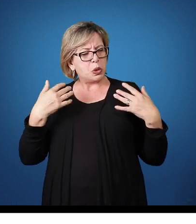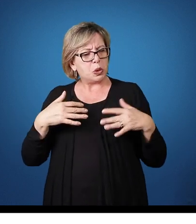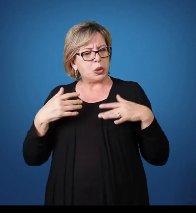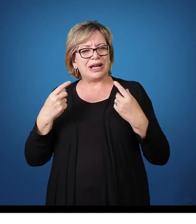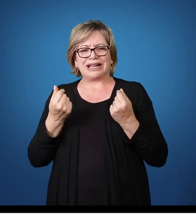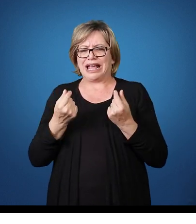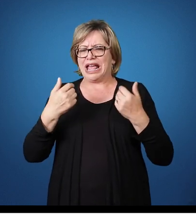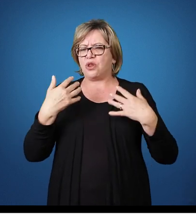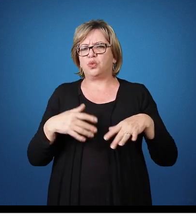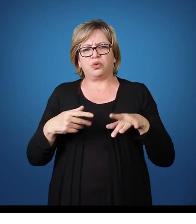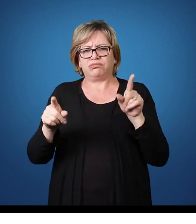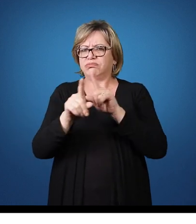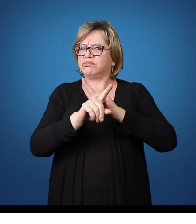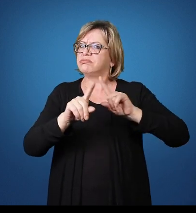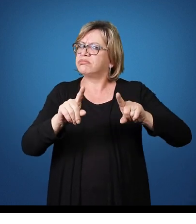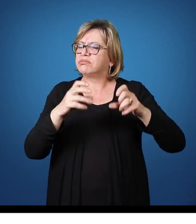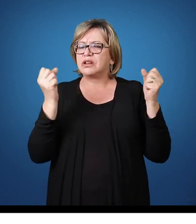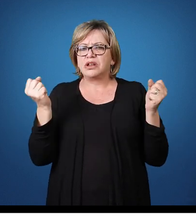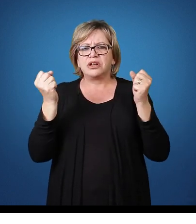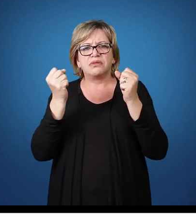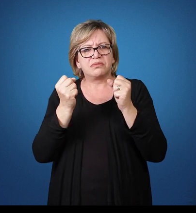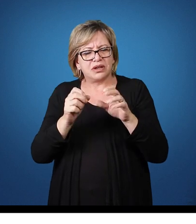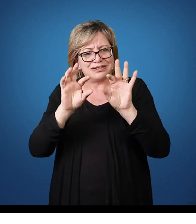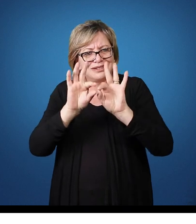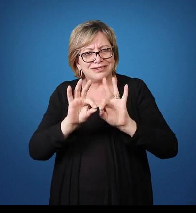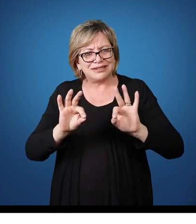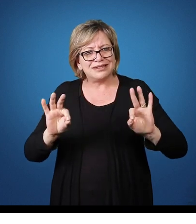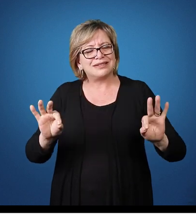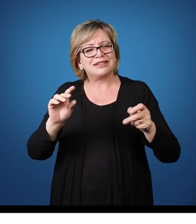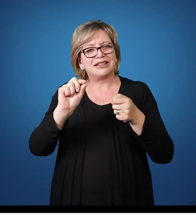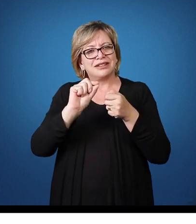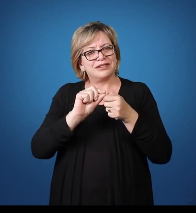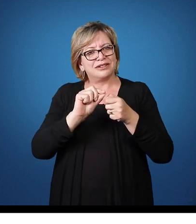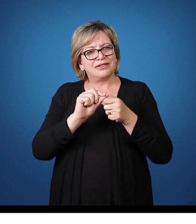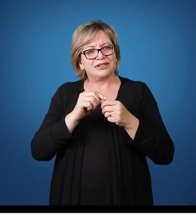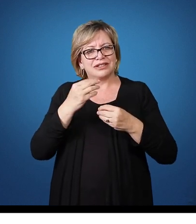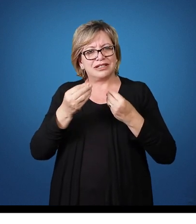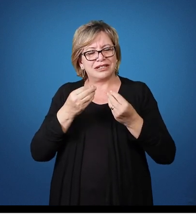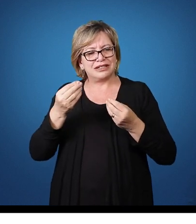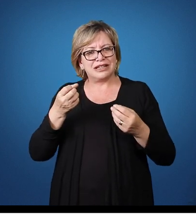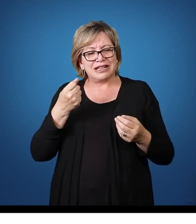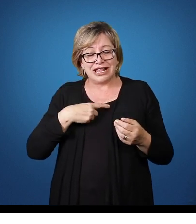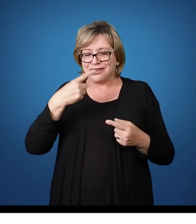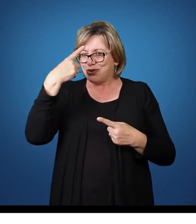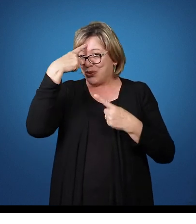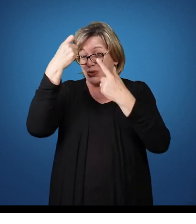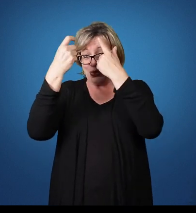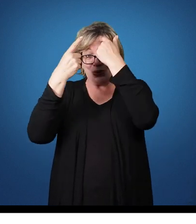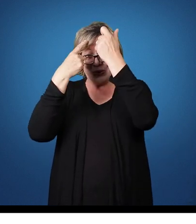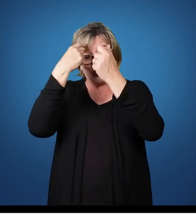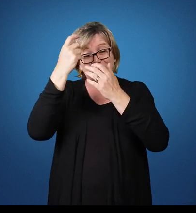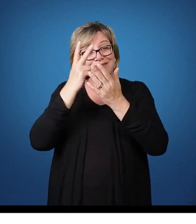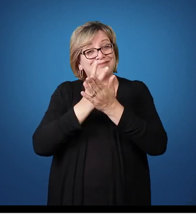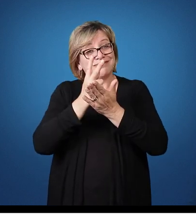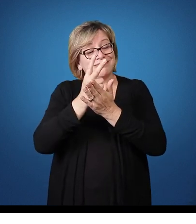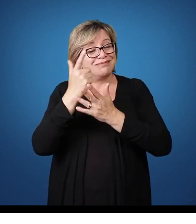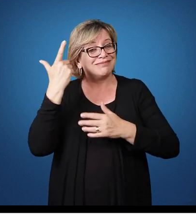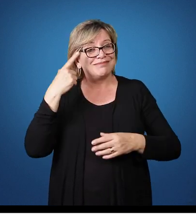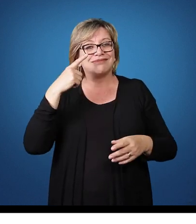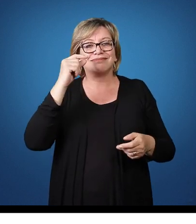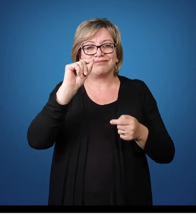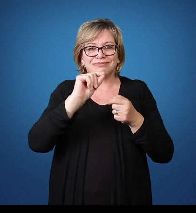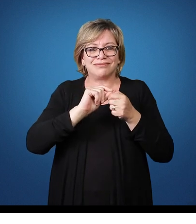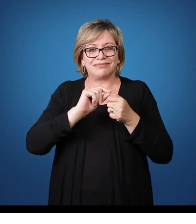algo caro O material que precisa ser comprado E não a gente pode fazer isso Com simples Tendo alguma criatividade Com algum material simples Você